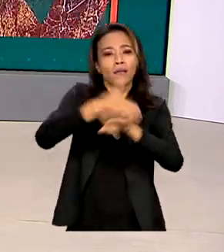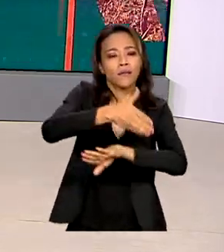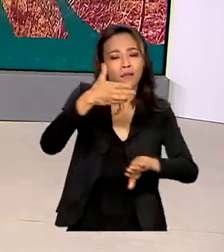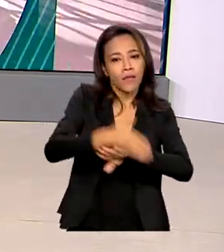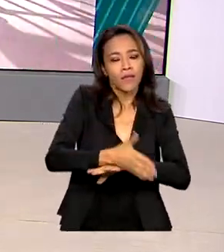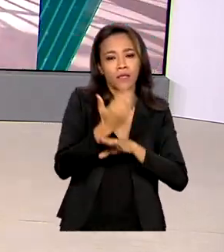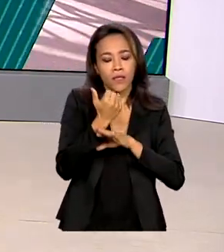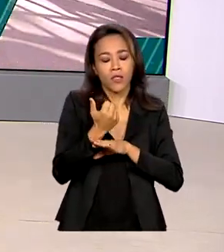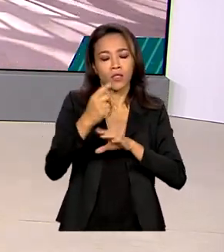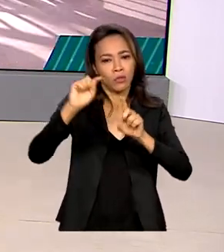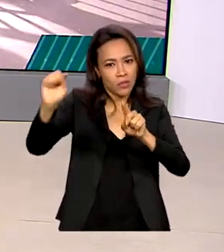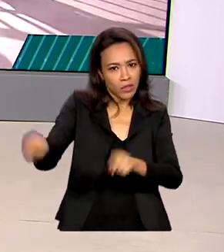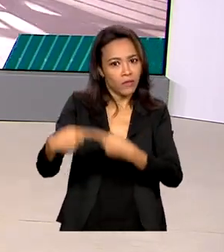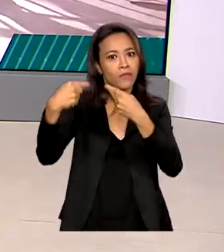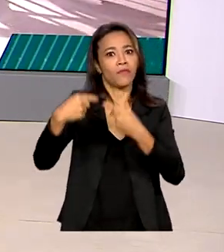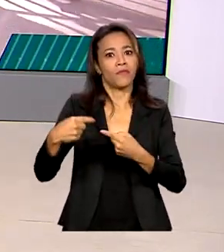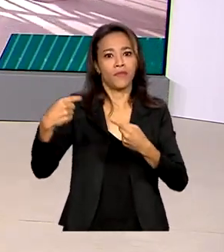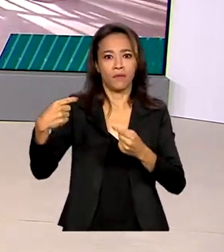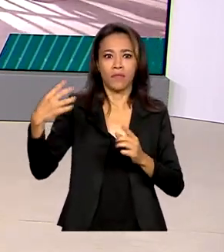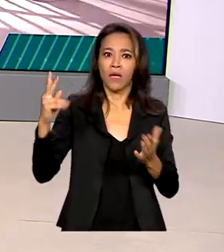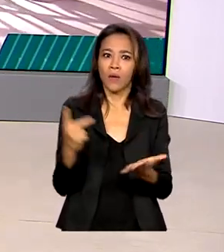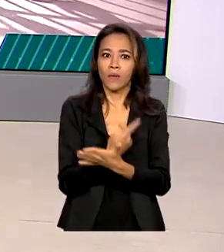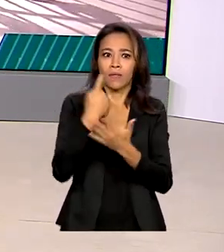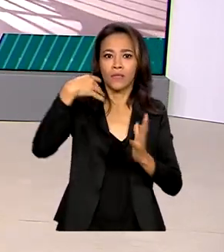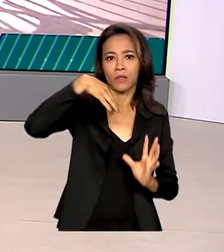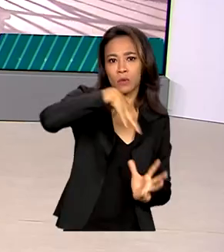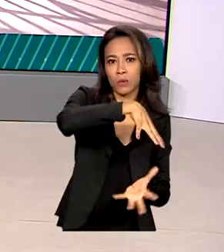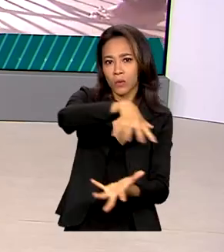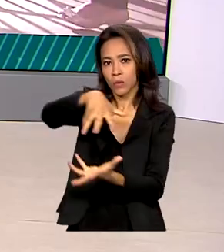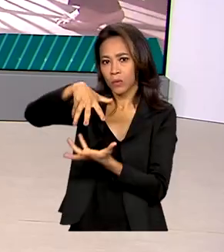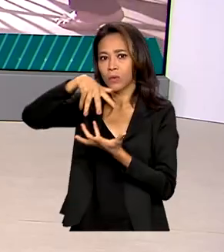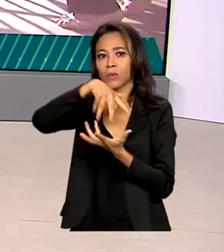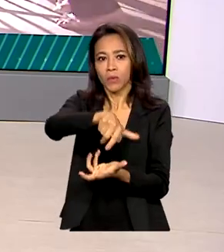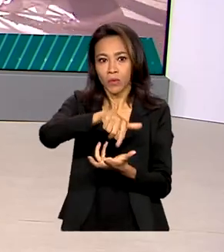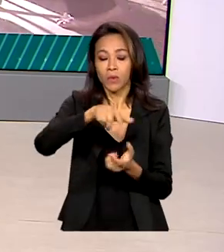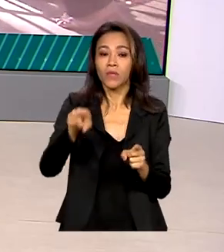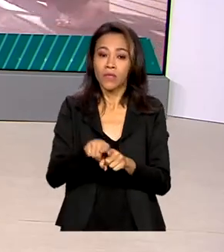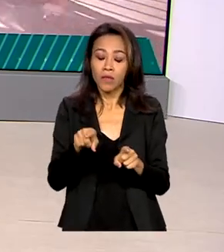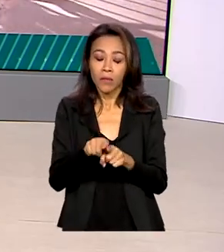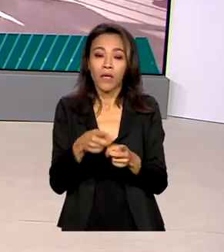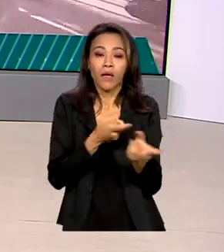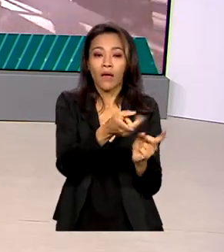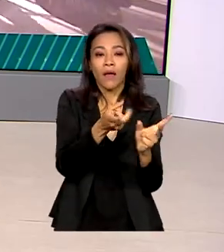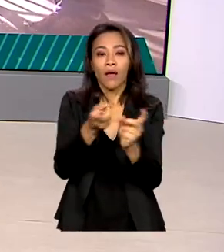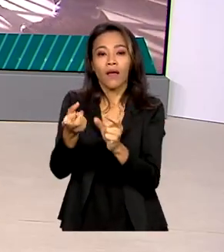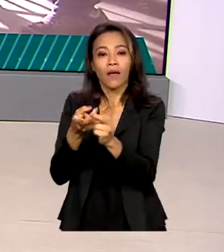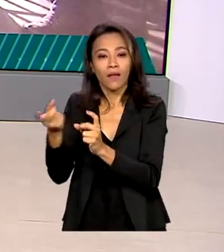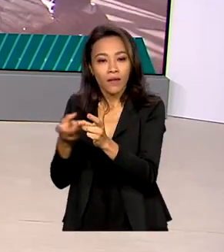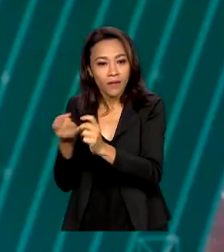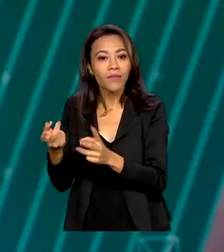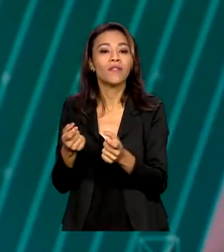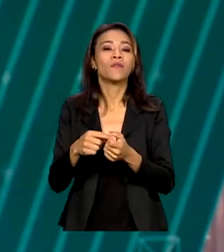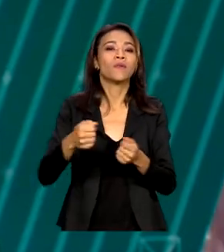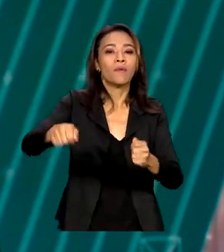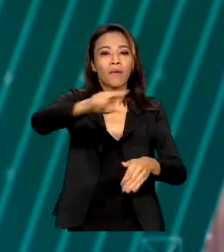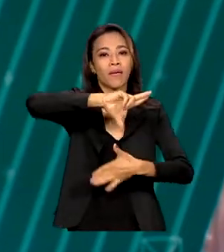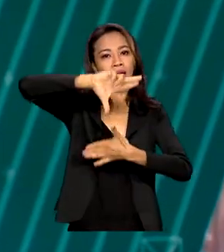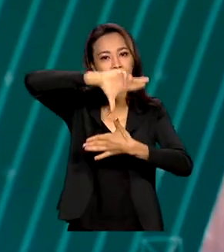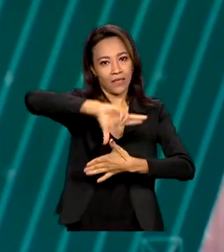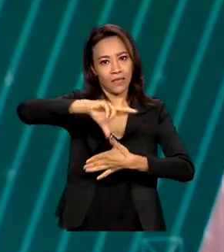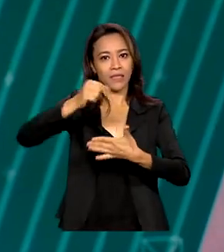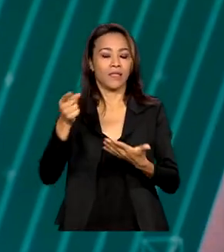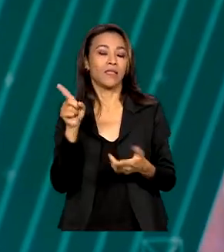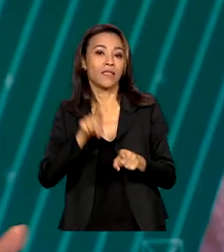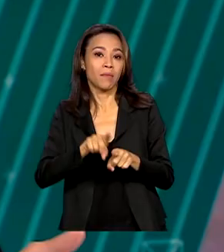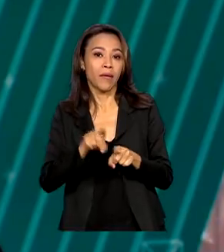diante dos desafios geopolíticos e ambientais e a dinamização do comércio regional latino-americano. Em